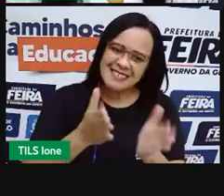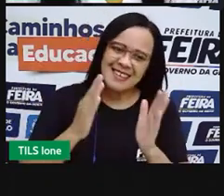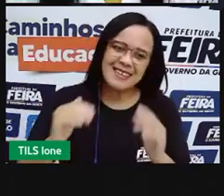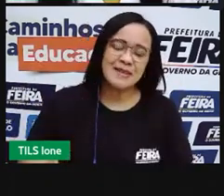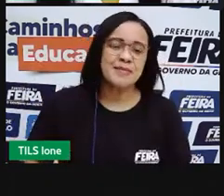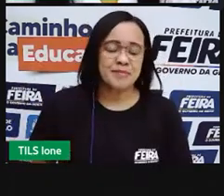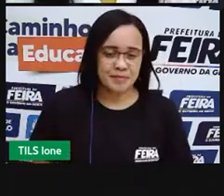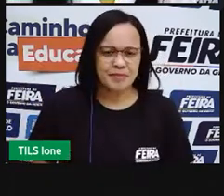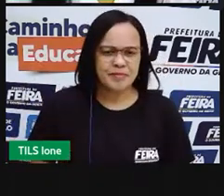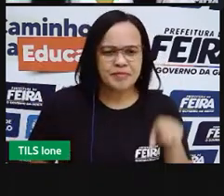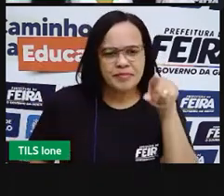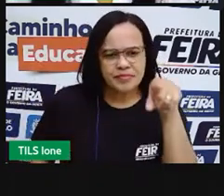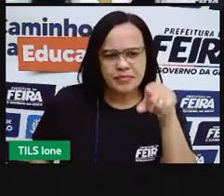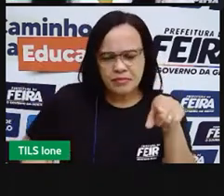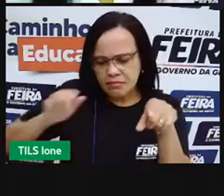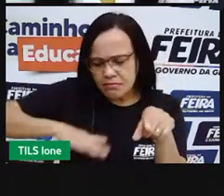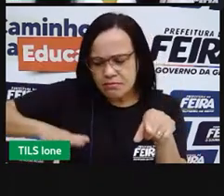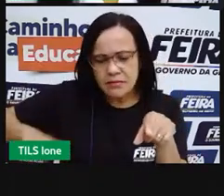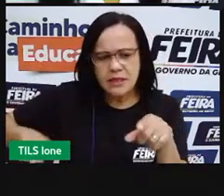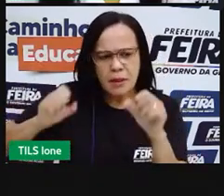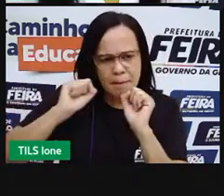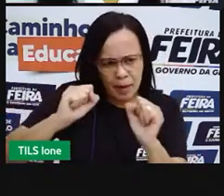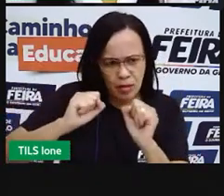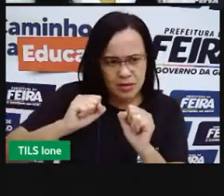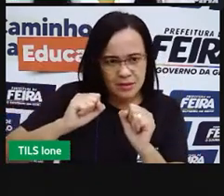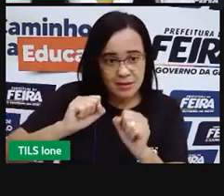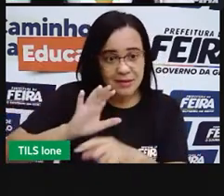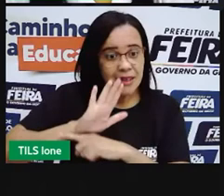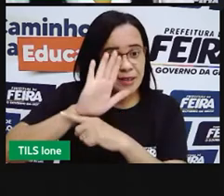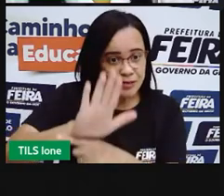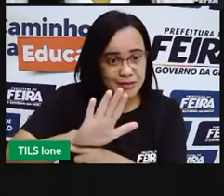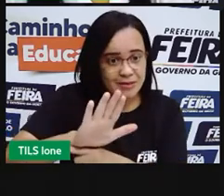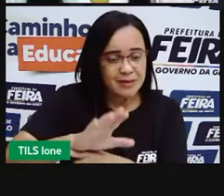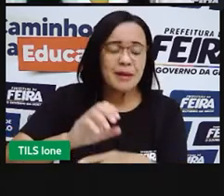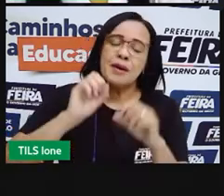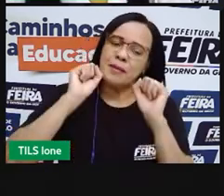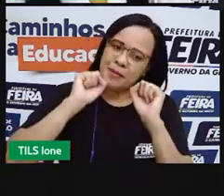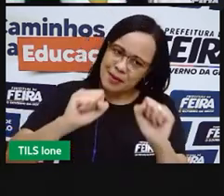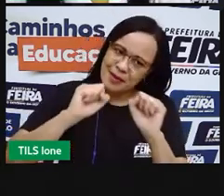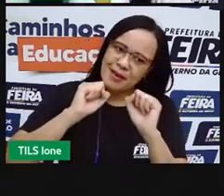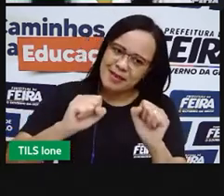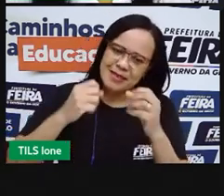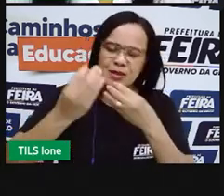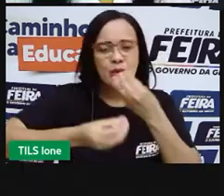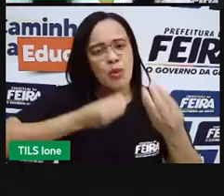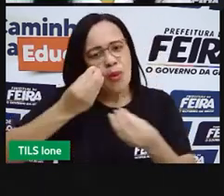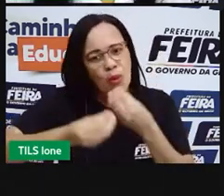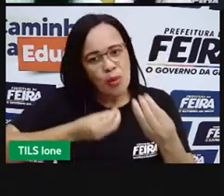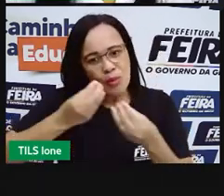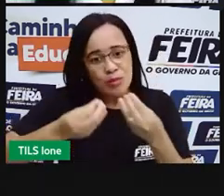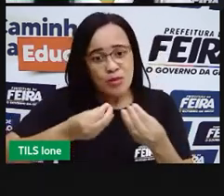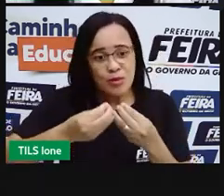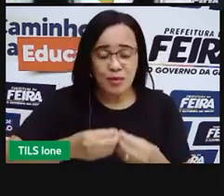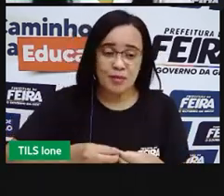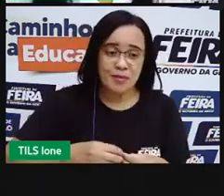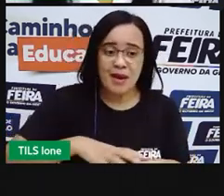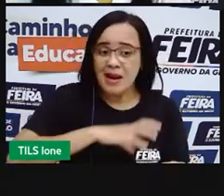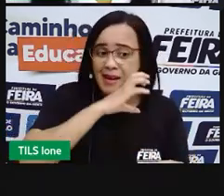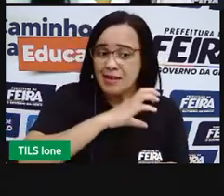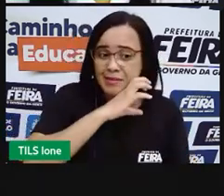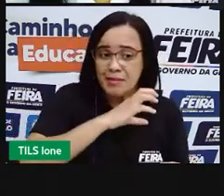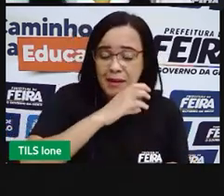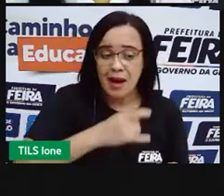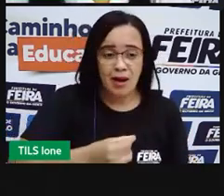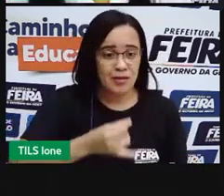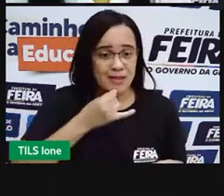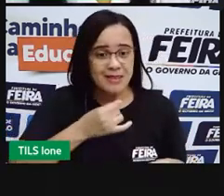Você, como criança, pode ajudar a cuidar da animação de estimação, pode ajudar guardando